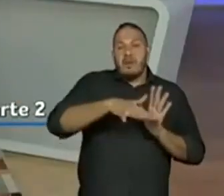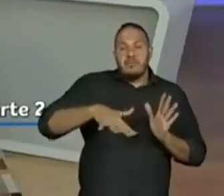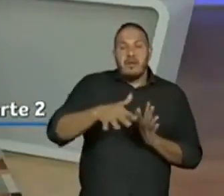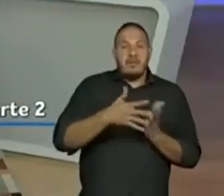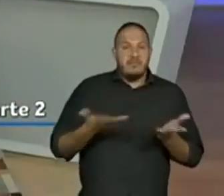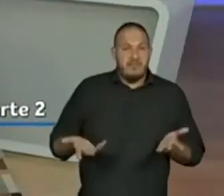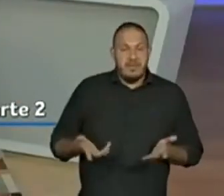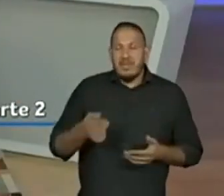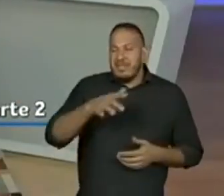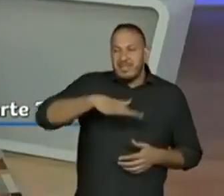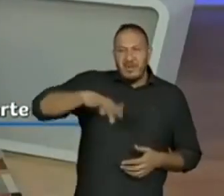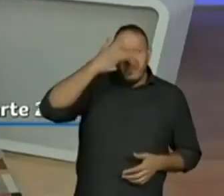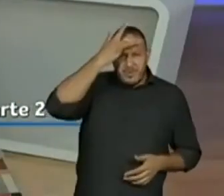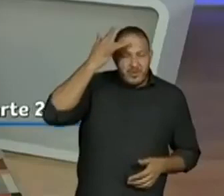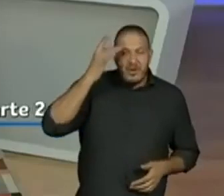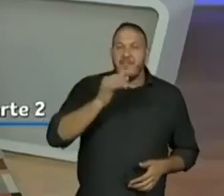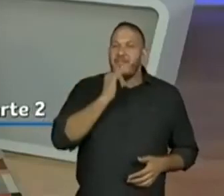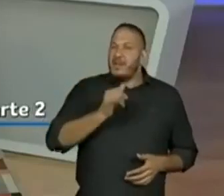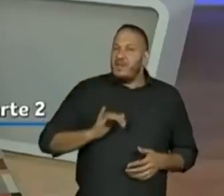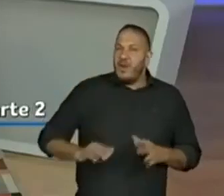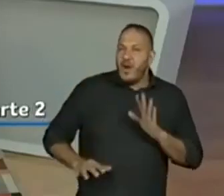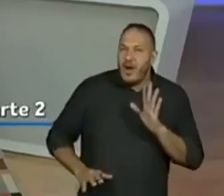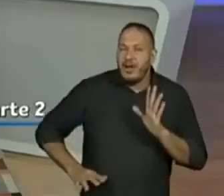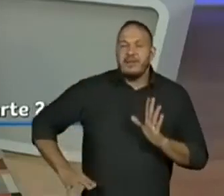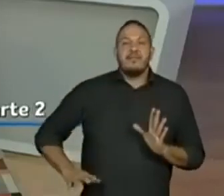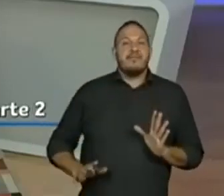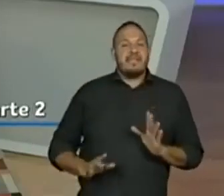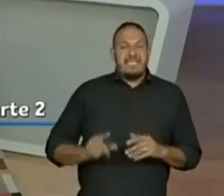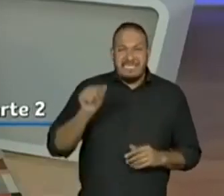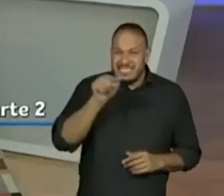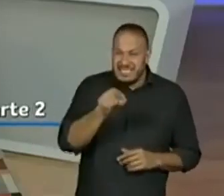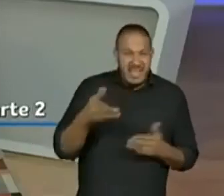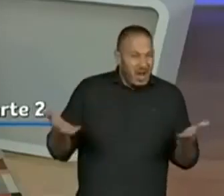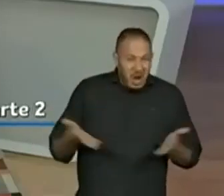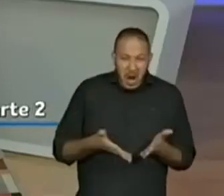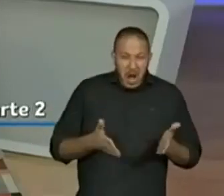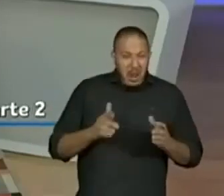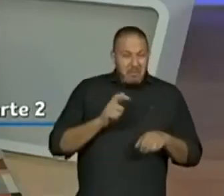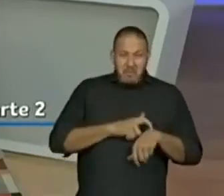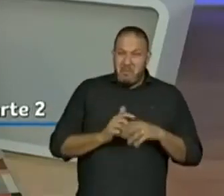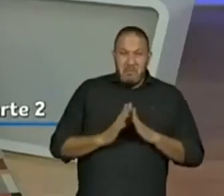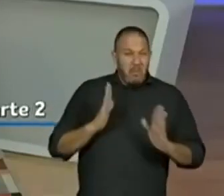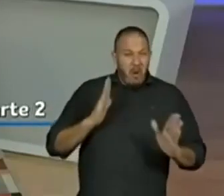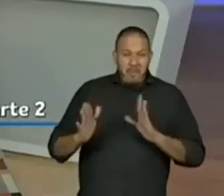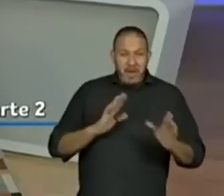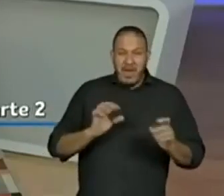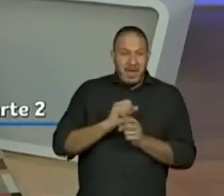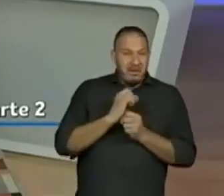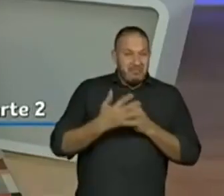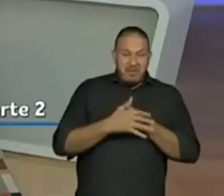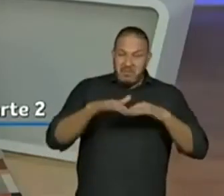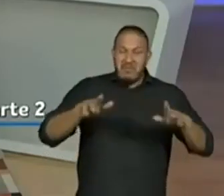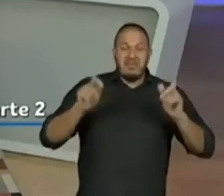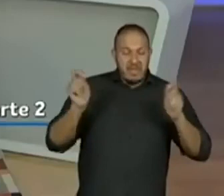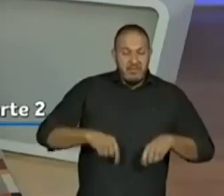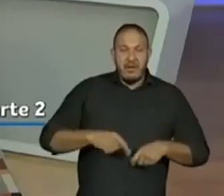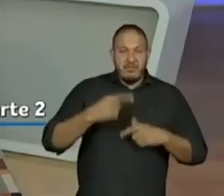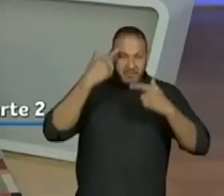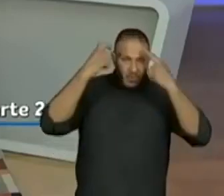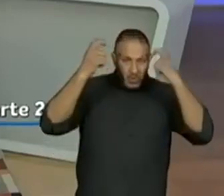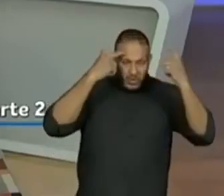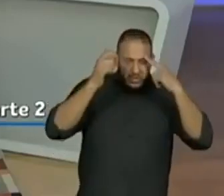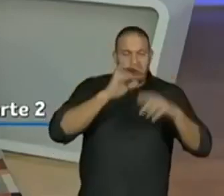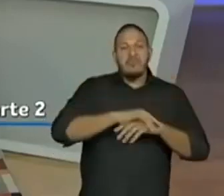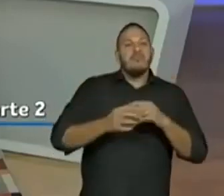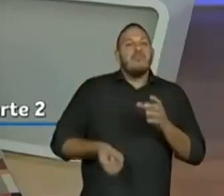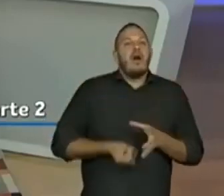falando, olha, tem gente que fala assim, esse momento de pandemia dá para produzir um monte de poema e transformar numa